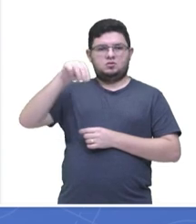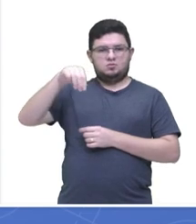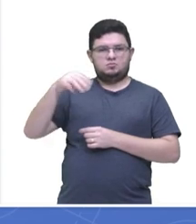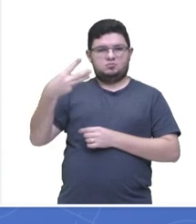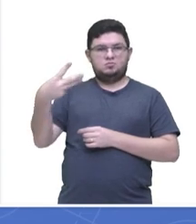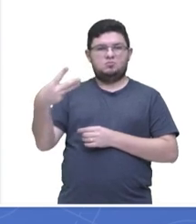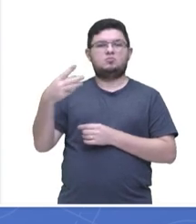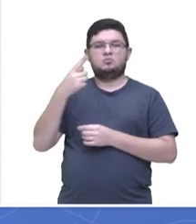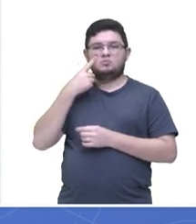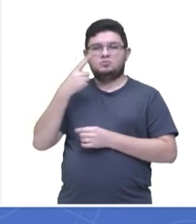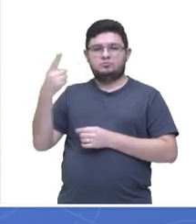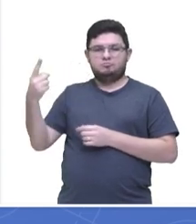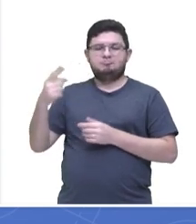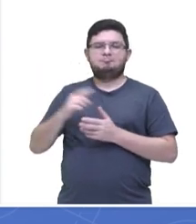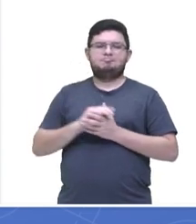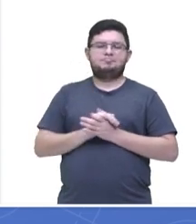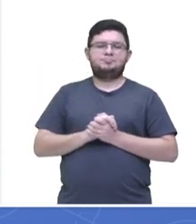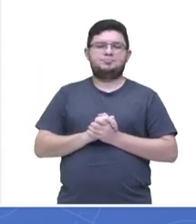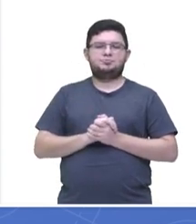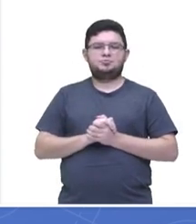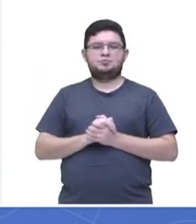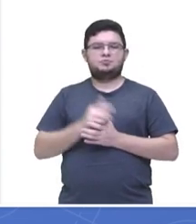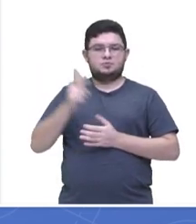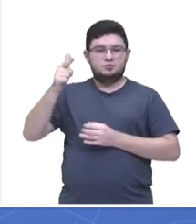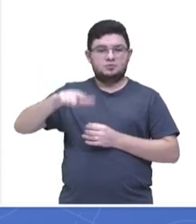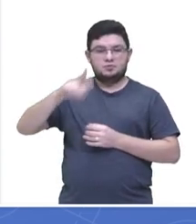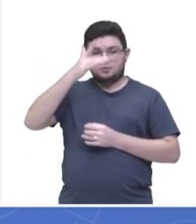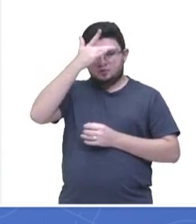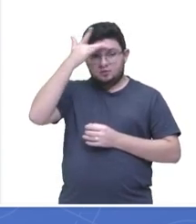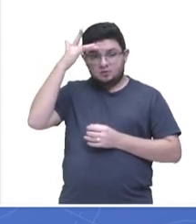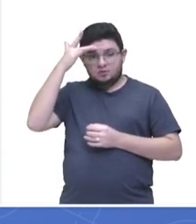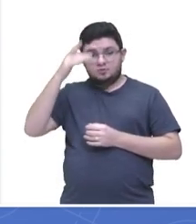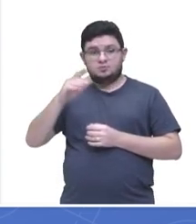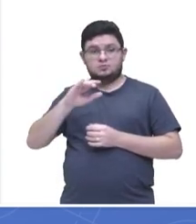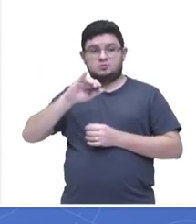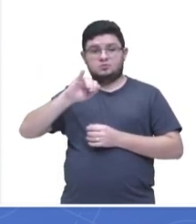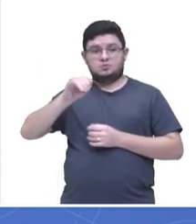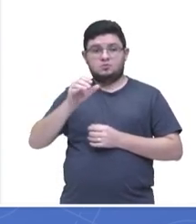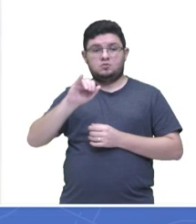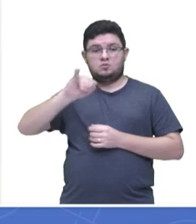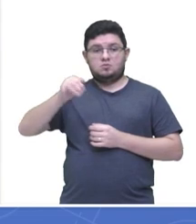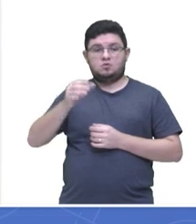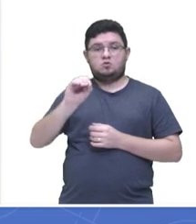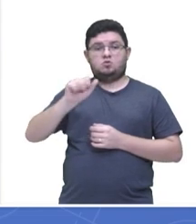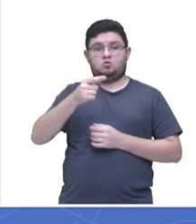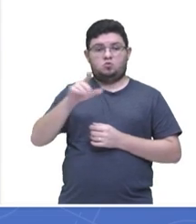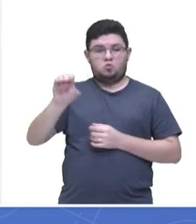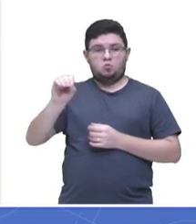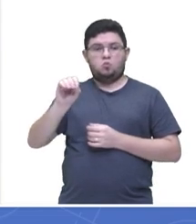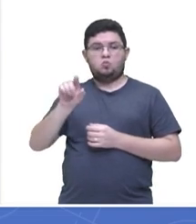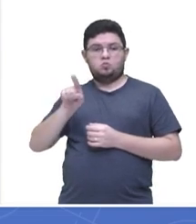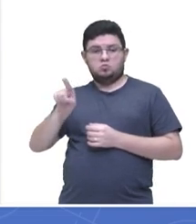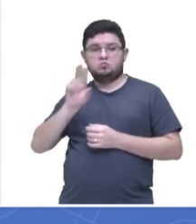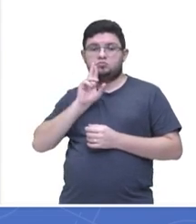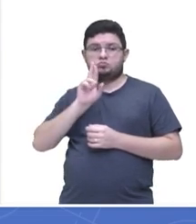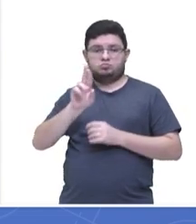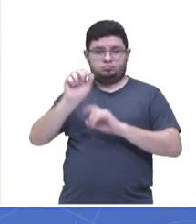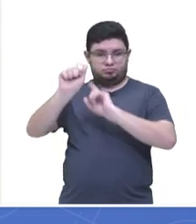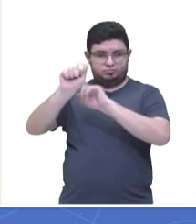Vamos, então, para a próxima. Para o próximo, o João Vito. O João Vito diz que também é a letra A.